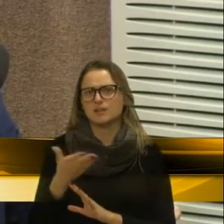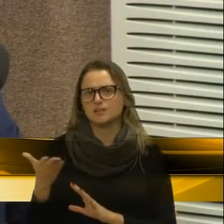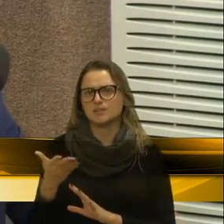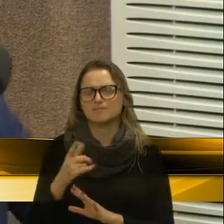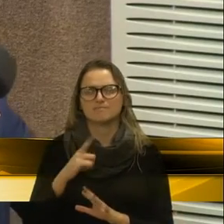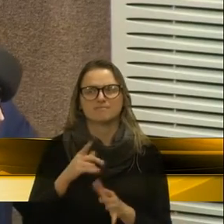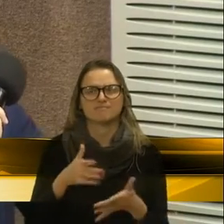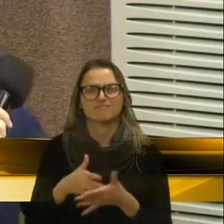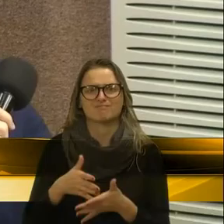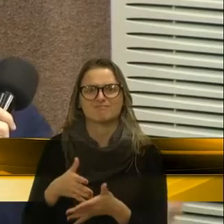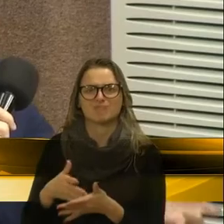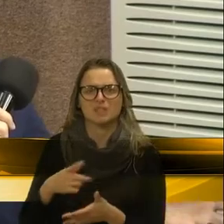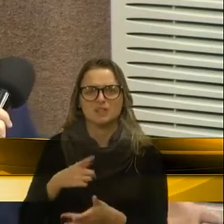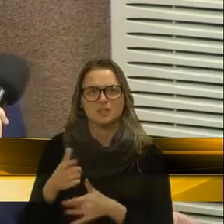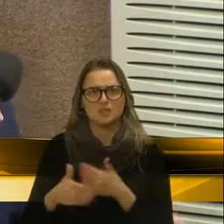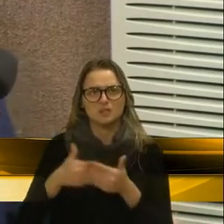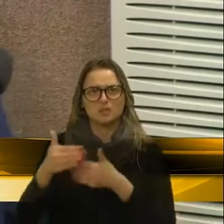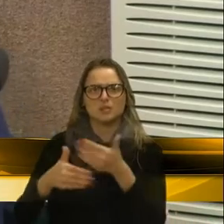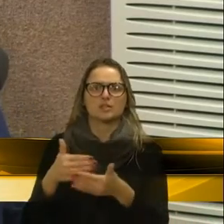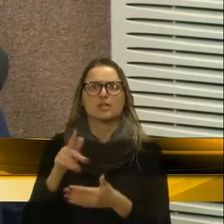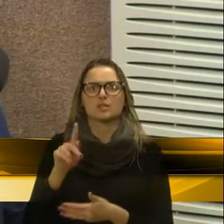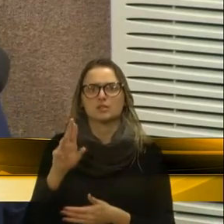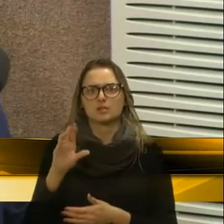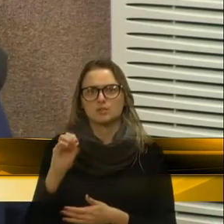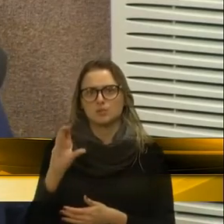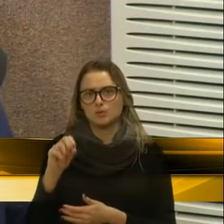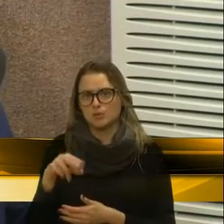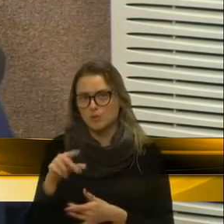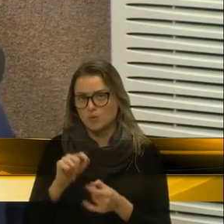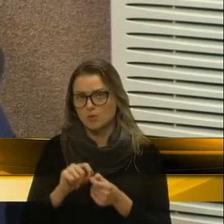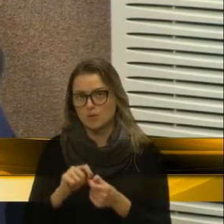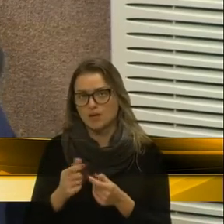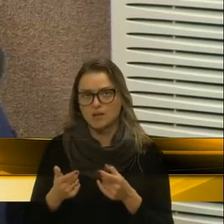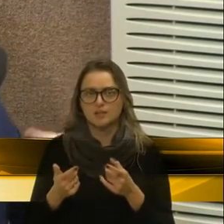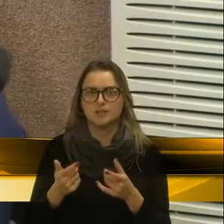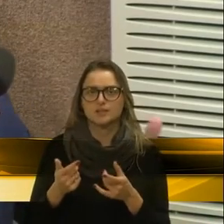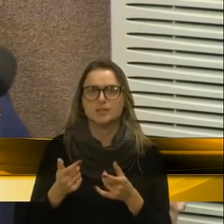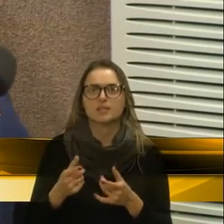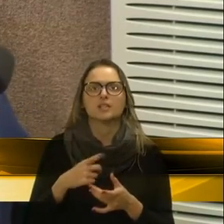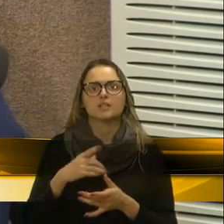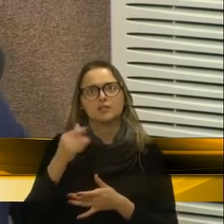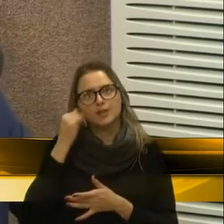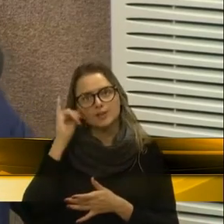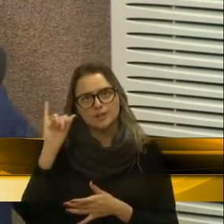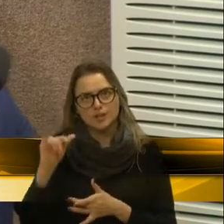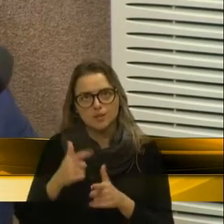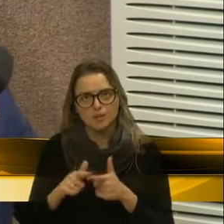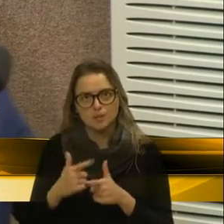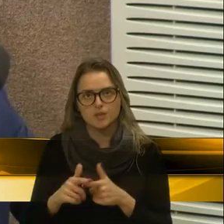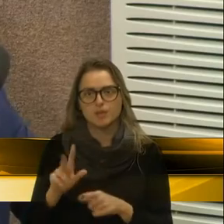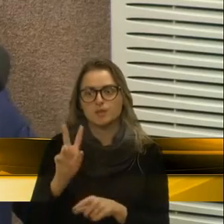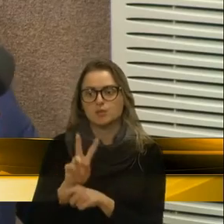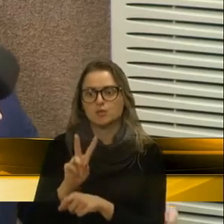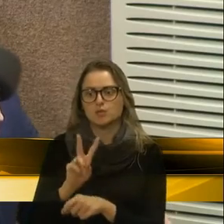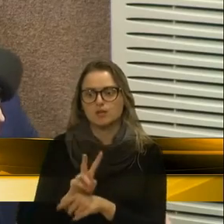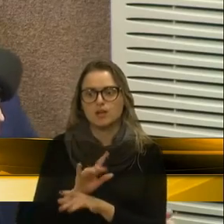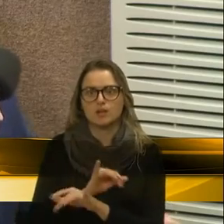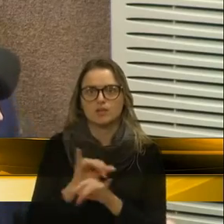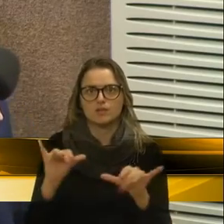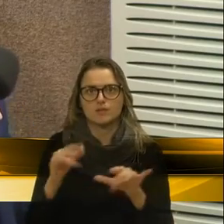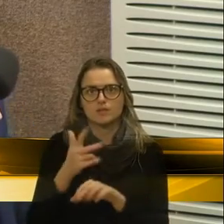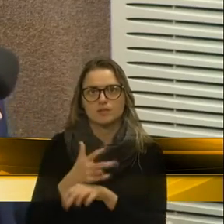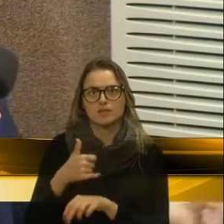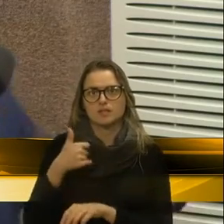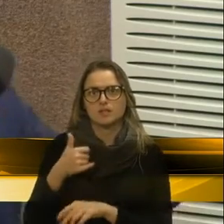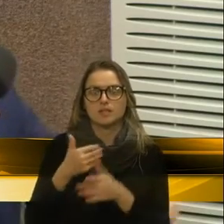impactar em todo o processo que é feito pelos PROCONs hoje em dia, de prevenção, de cuidado, de alerta aos idosos, e